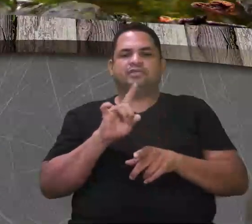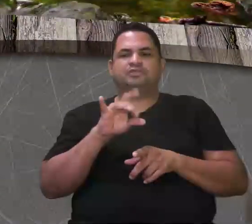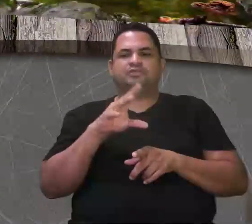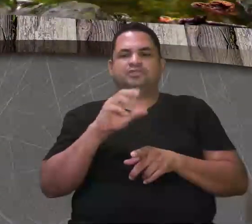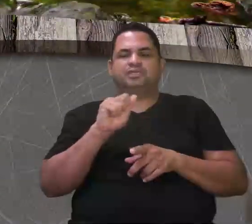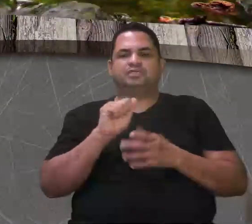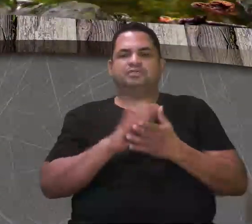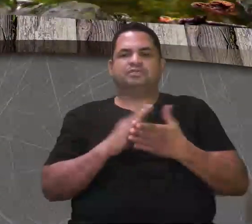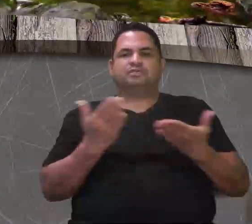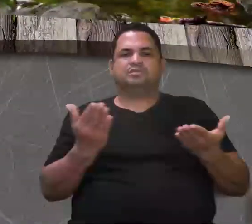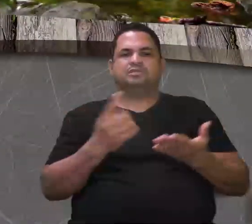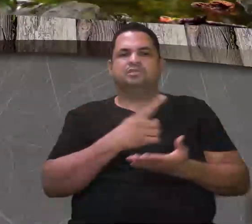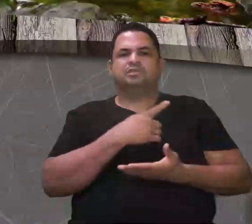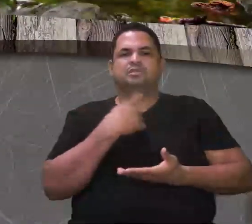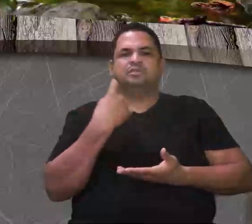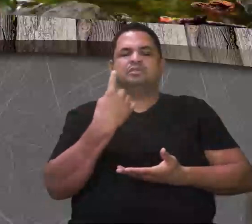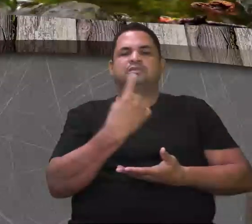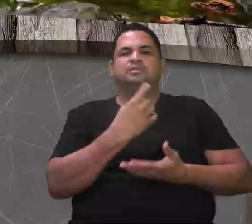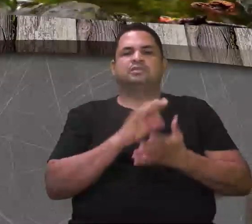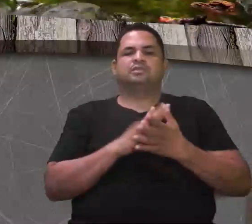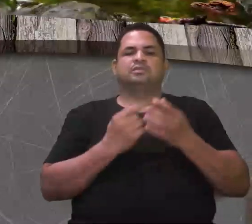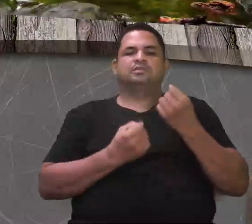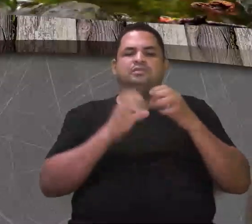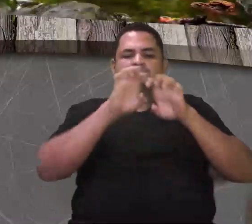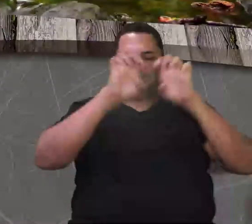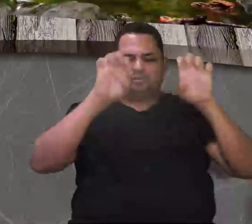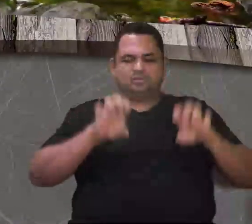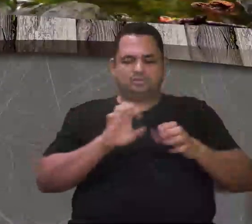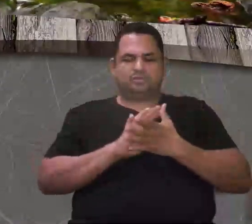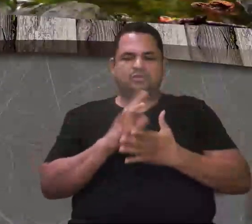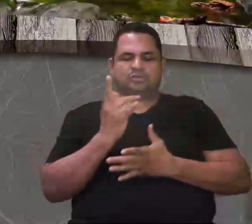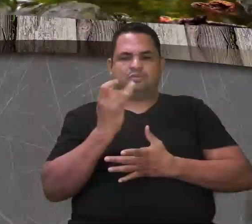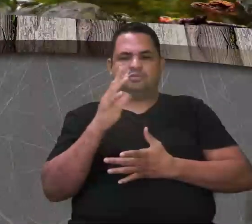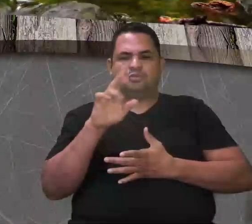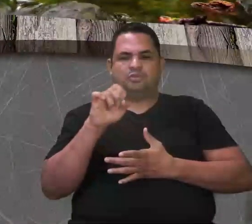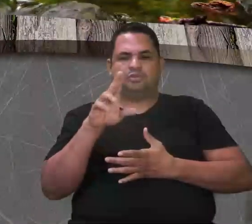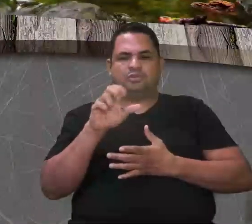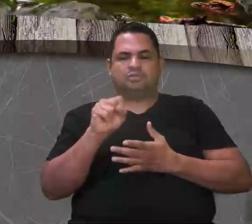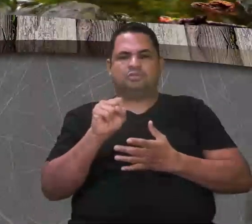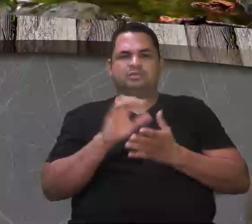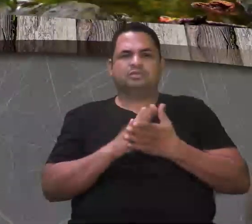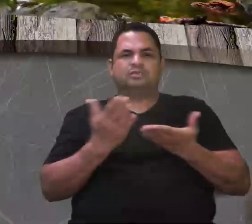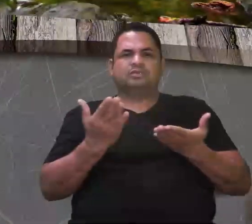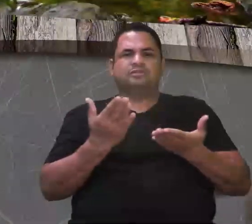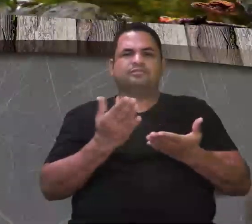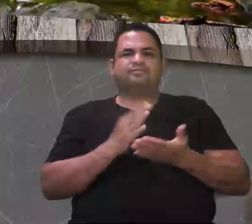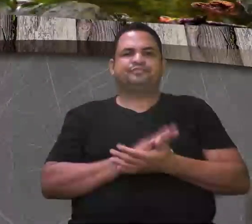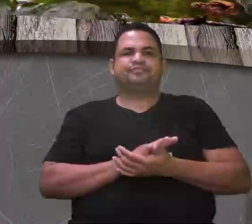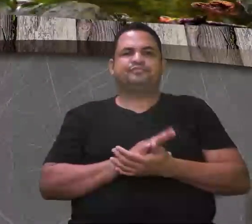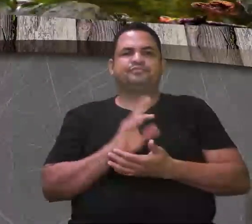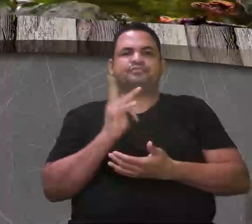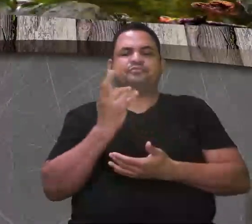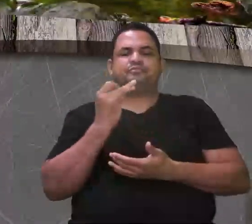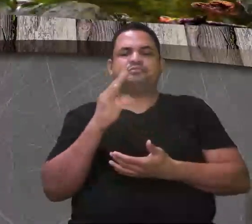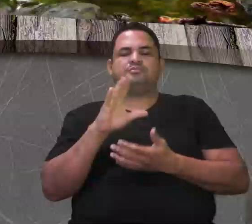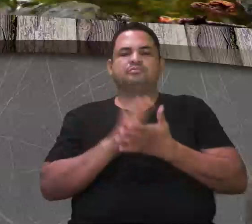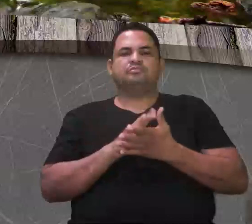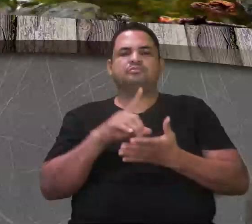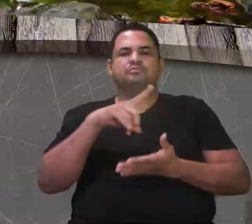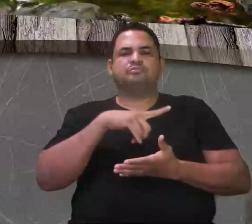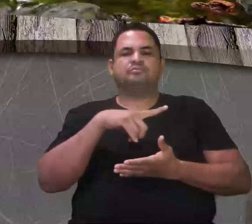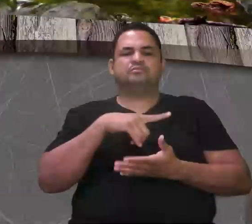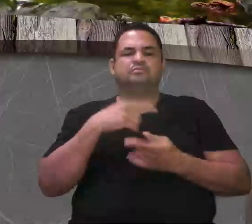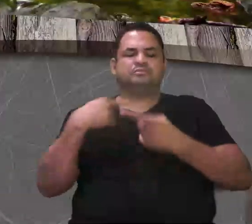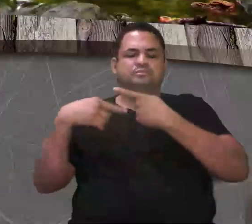E a gente falou que algumas estruturas homólogas, ou seja, se é homólogo, quer dizer que você